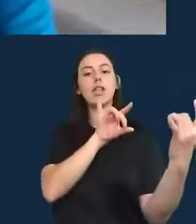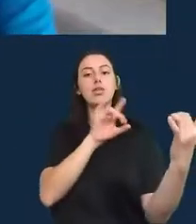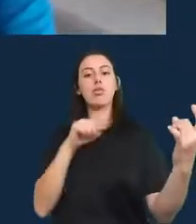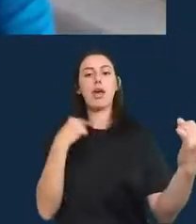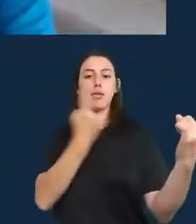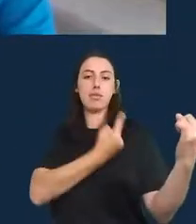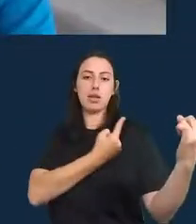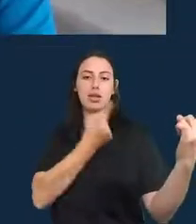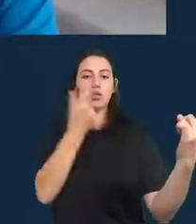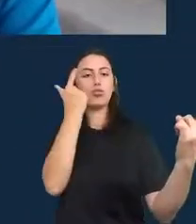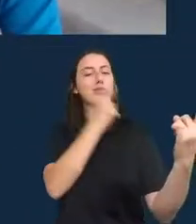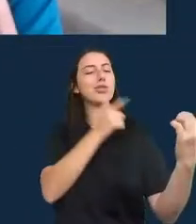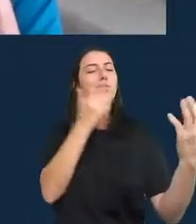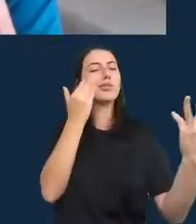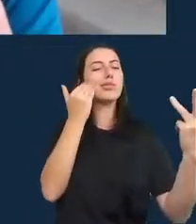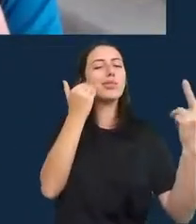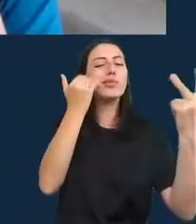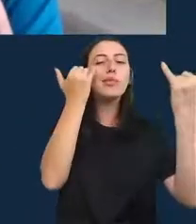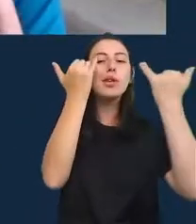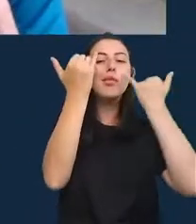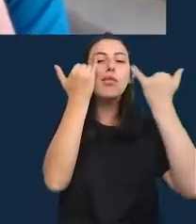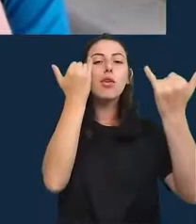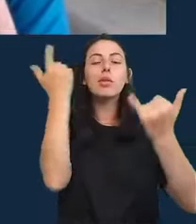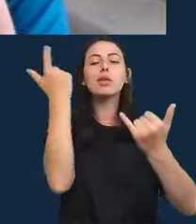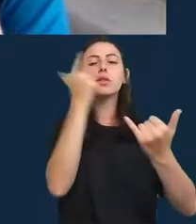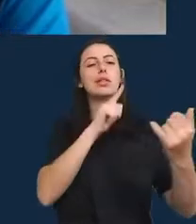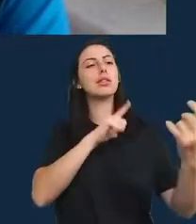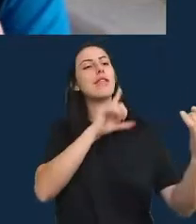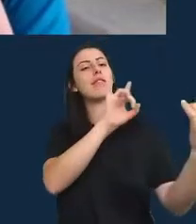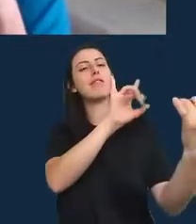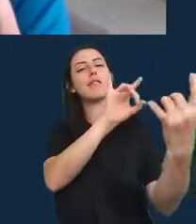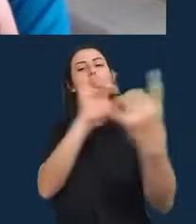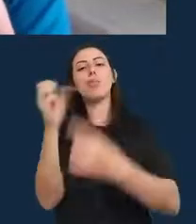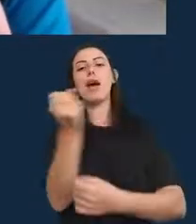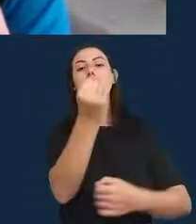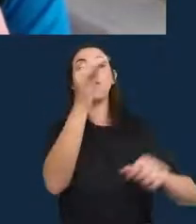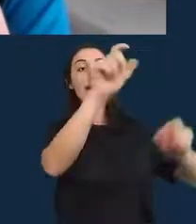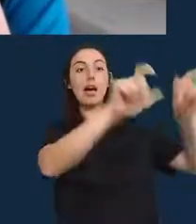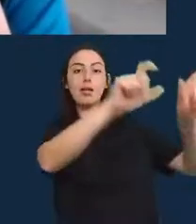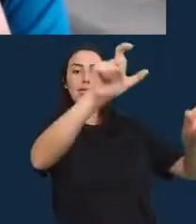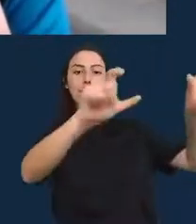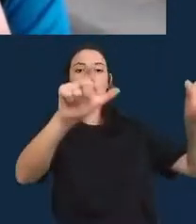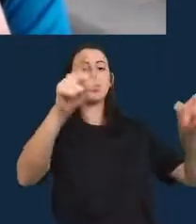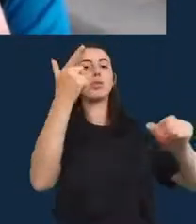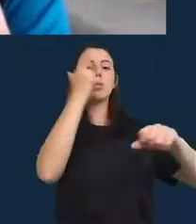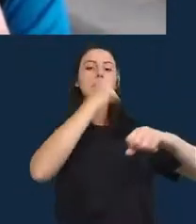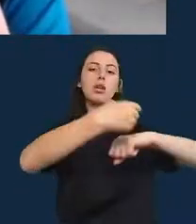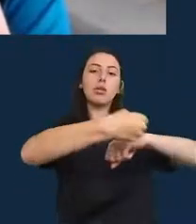e desde então tivemos feedback de várias fontes. Alguns